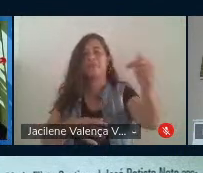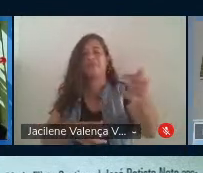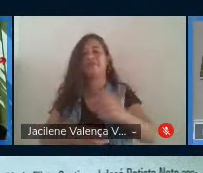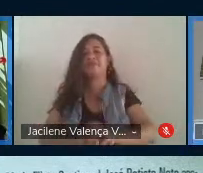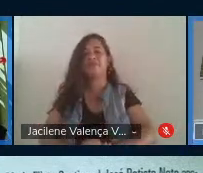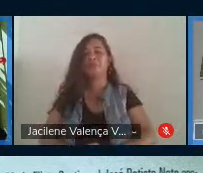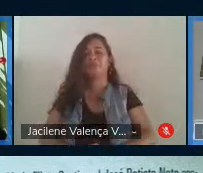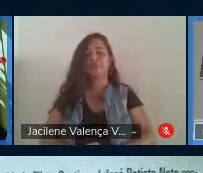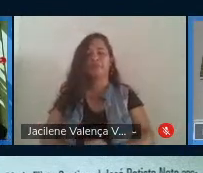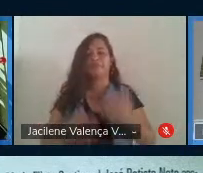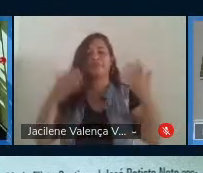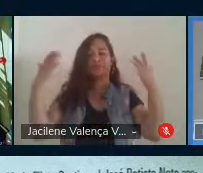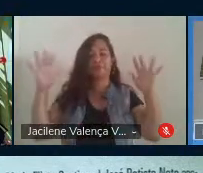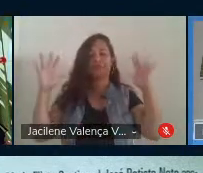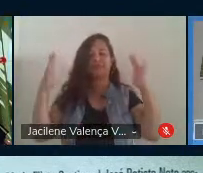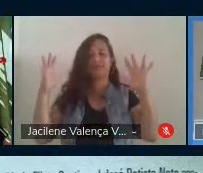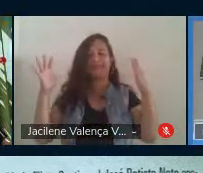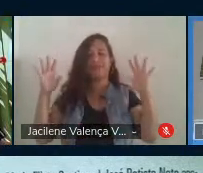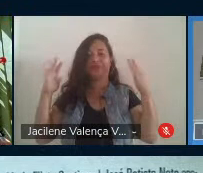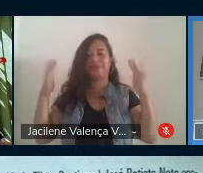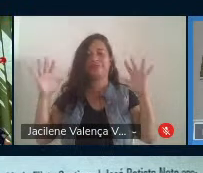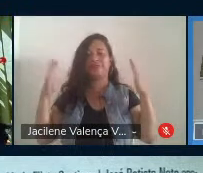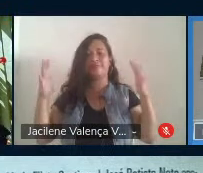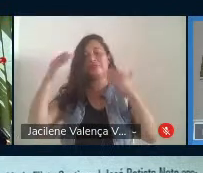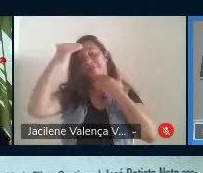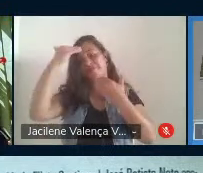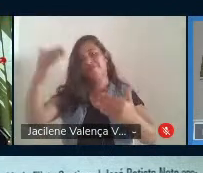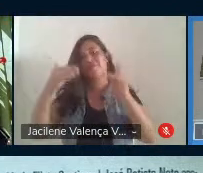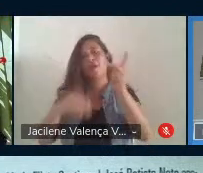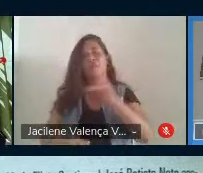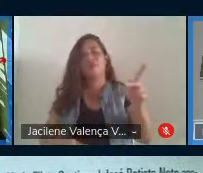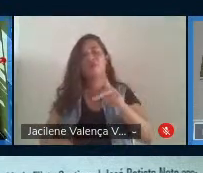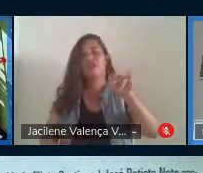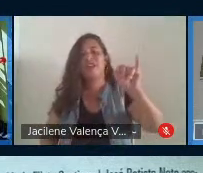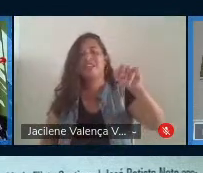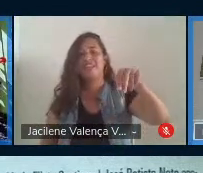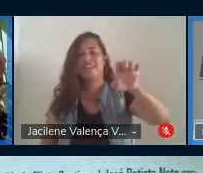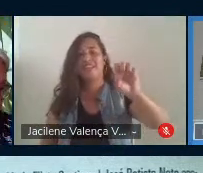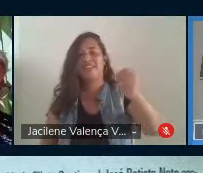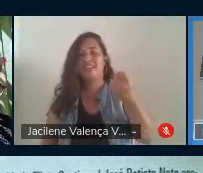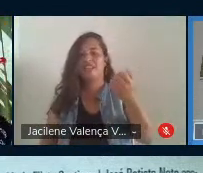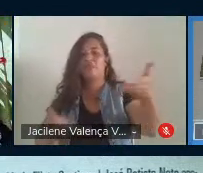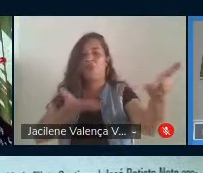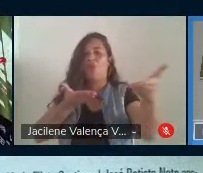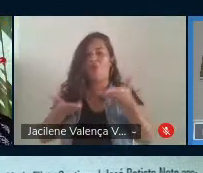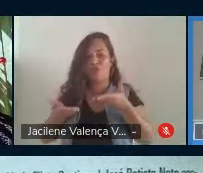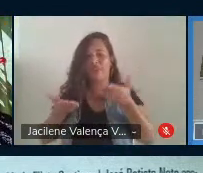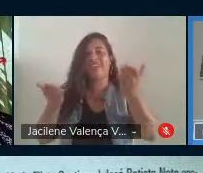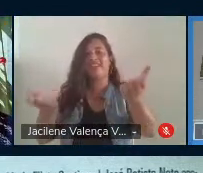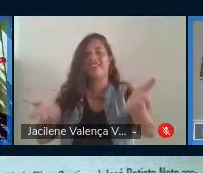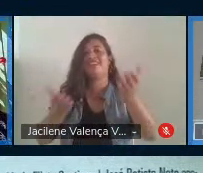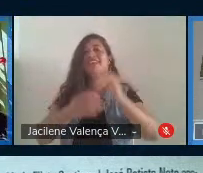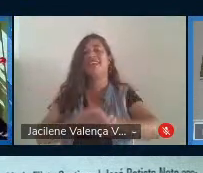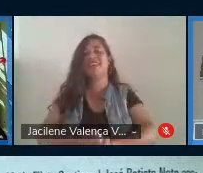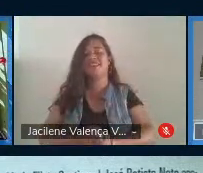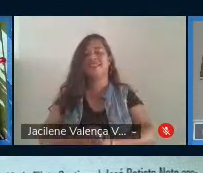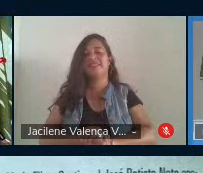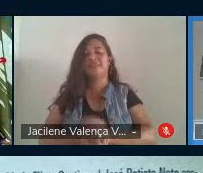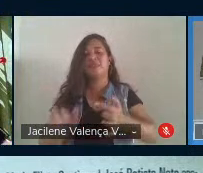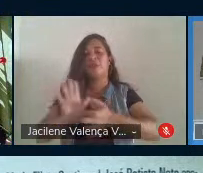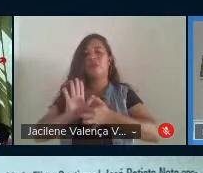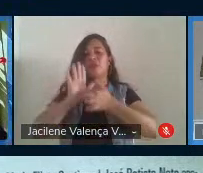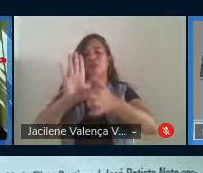Muito obrigada, professora Inês, pelo seu convite, pela sua indicação de inéditos